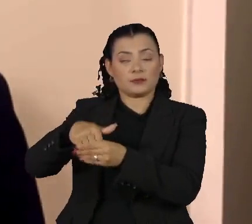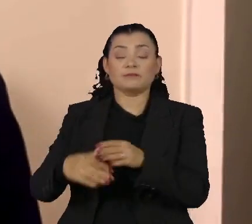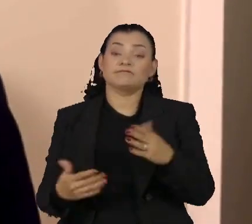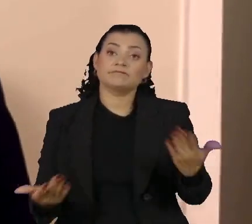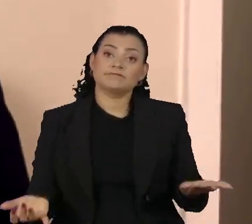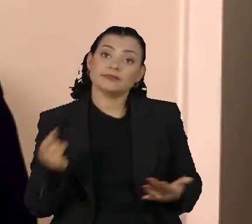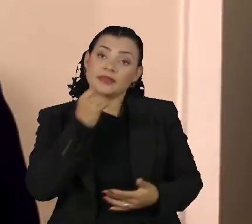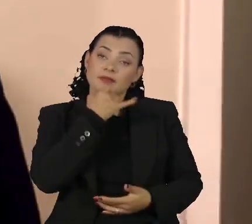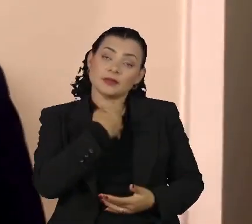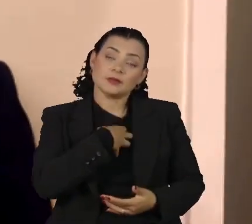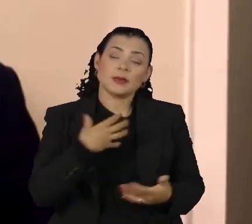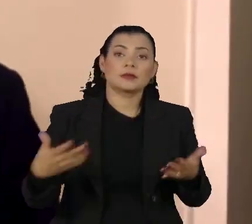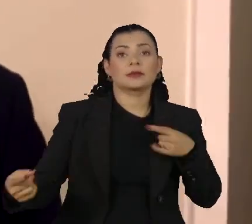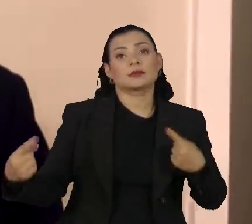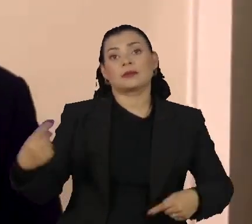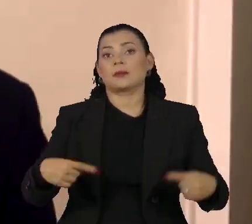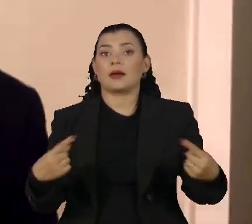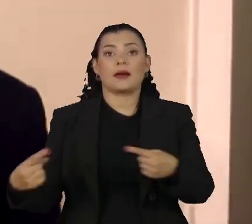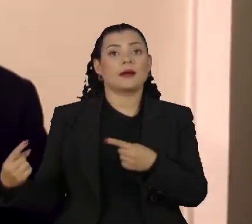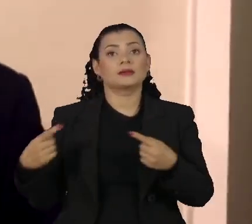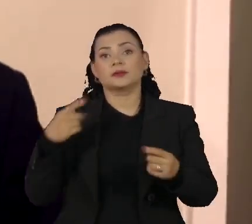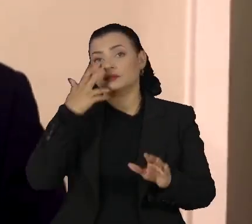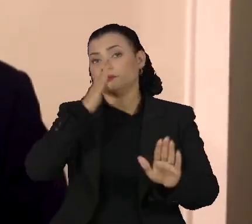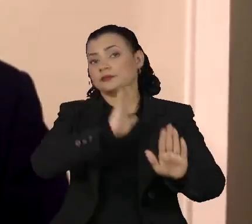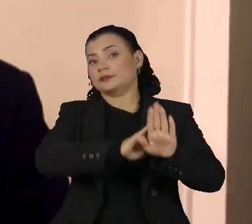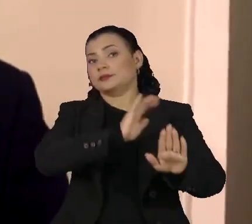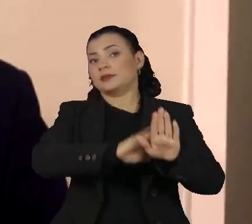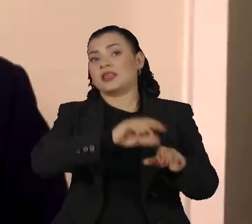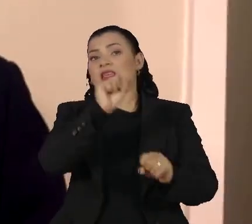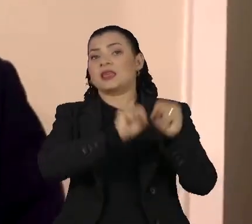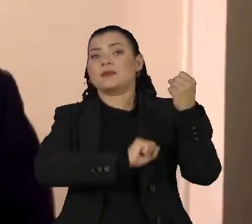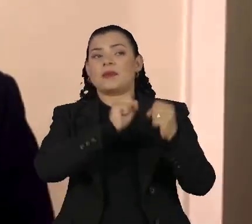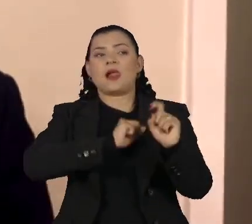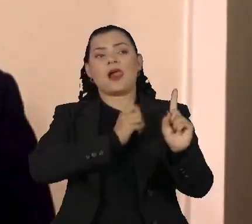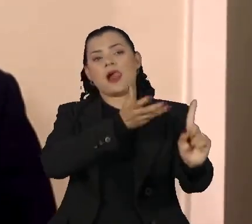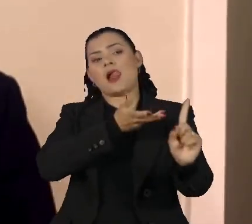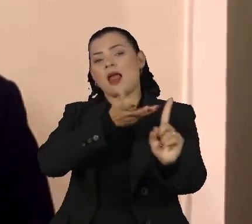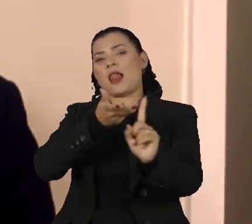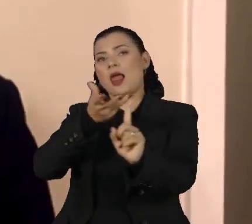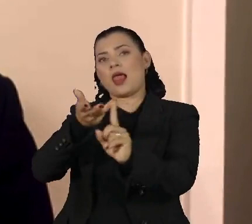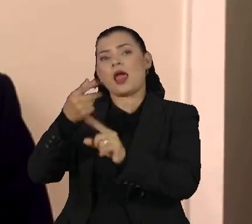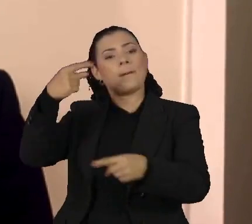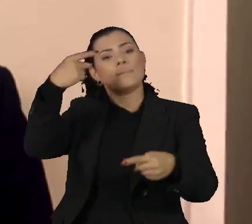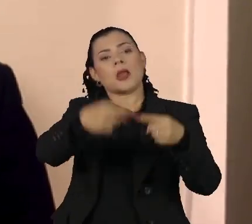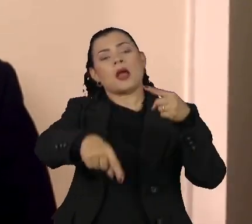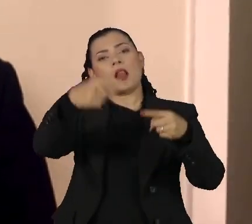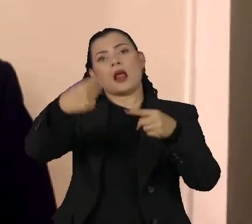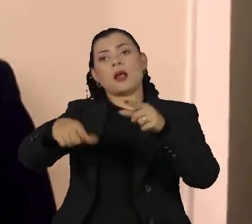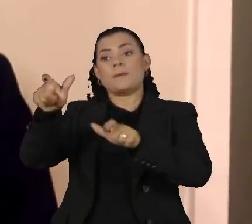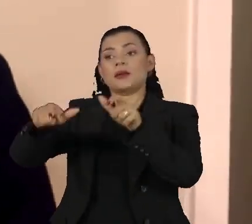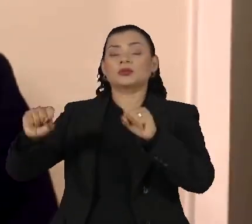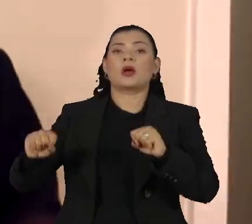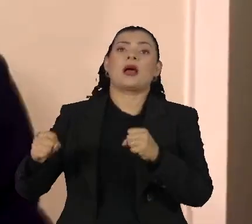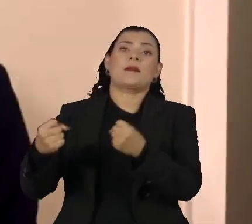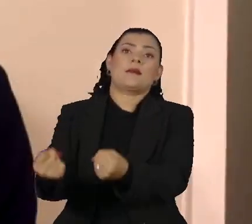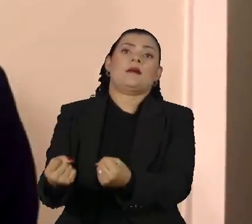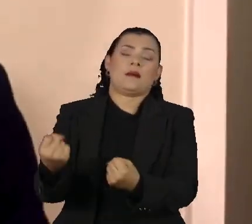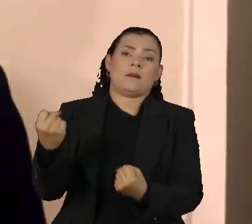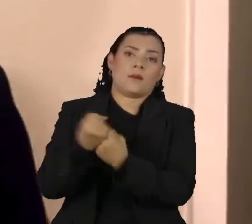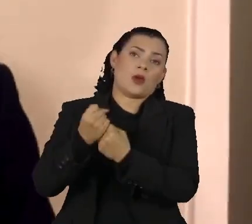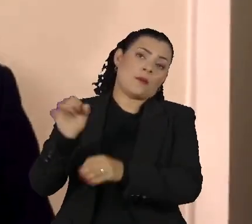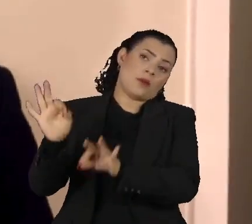reta final do debate, o que se vê é o jogo sujo dessas empresas, censurando aqueles que defendem o projeto e